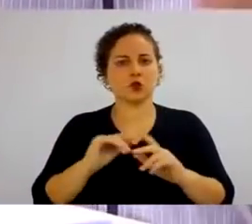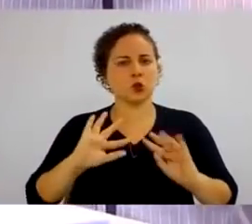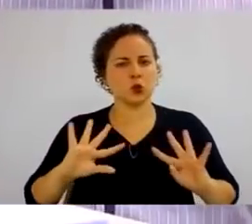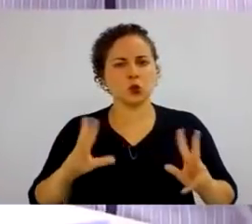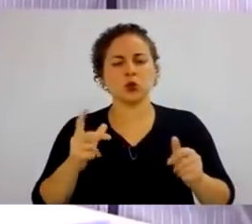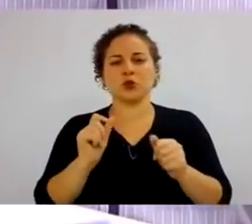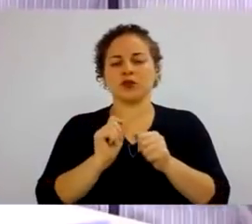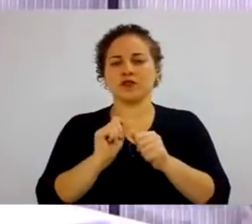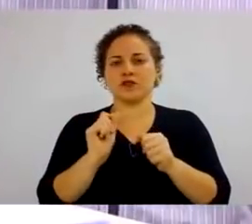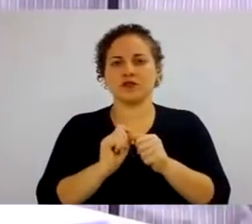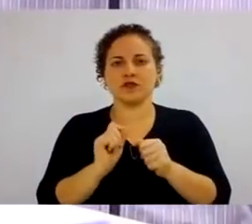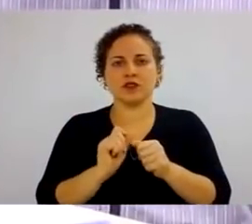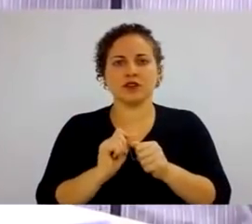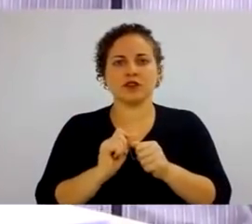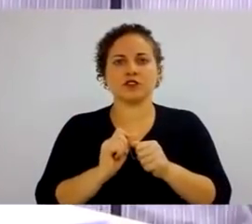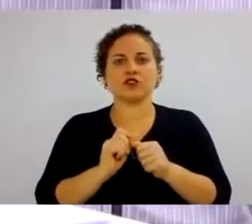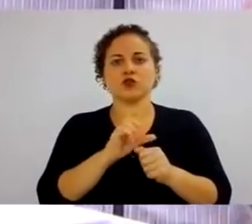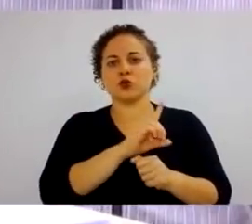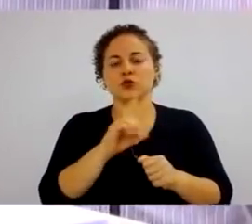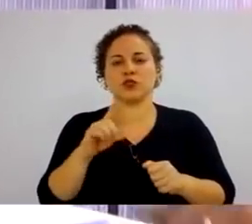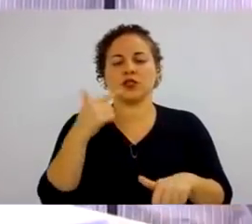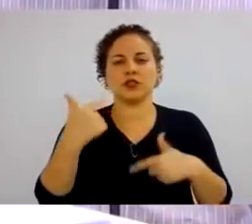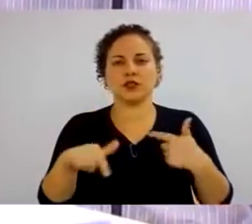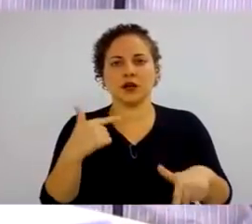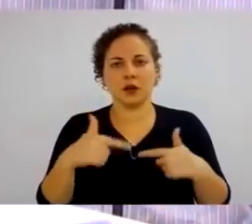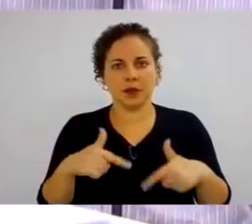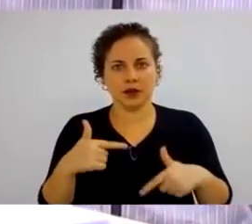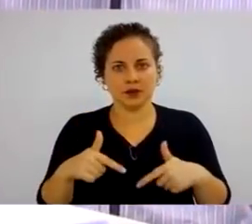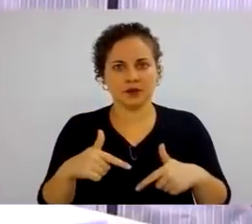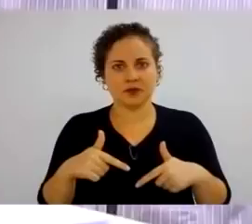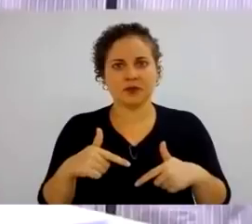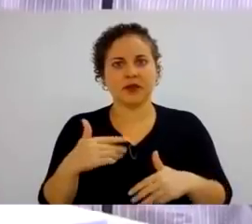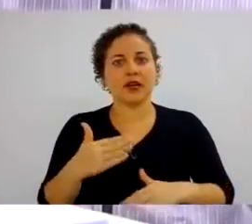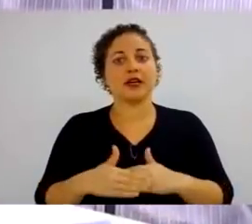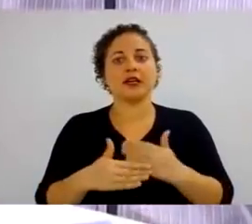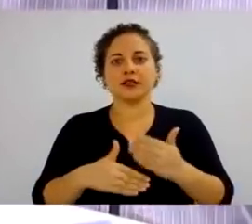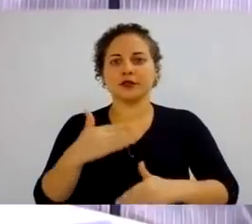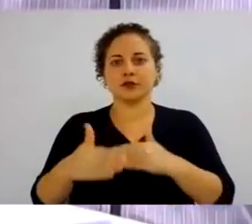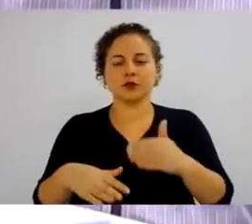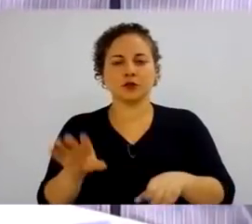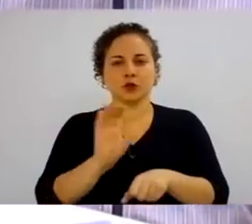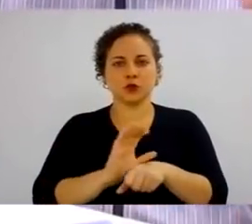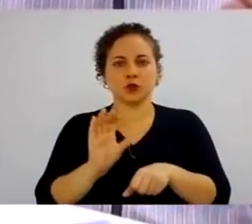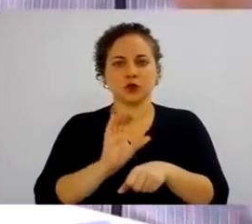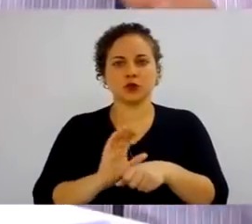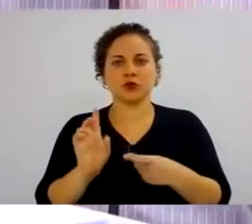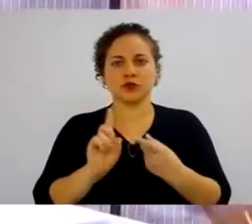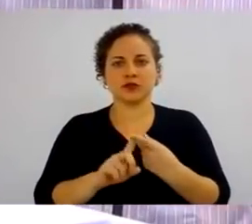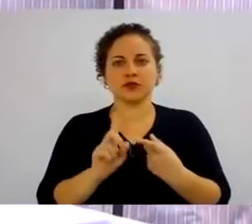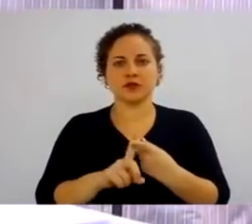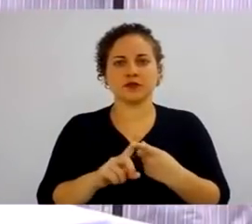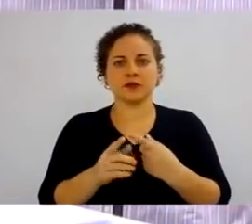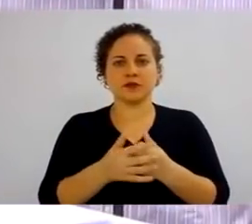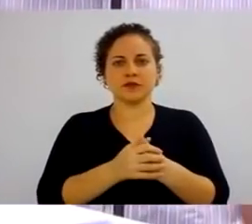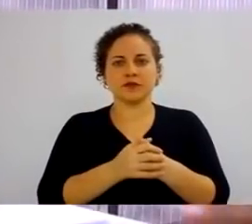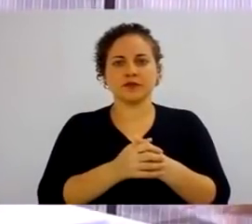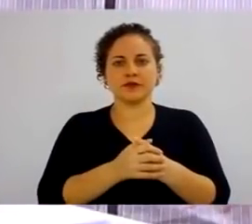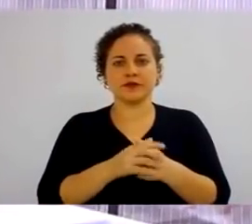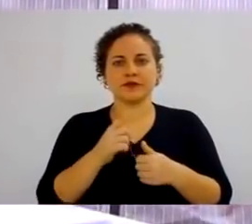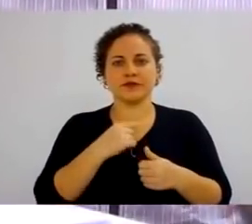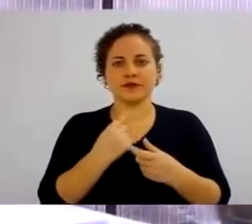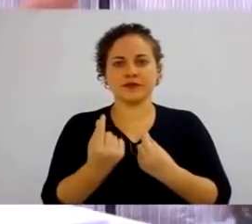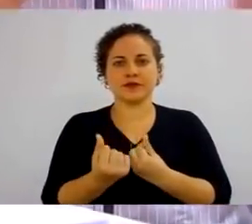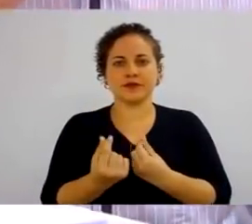realiza durante o seu dia de trabalho e ao longo do mês. A remuneração inclui retornos financeiros